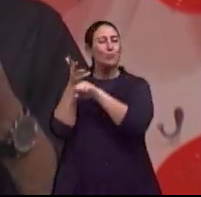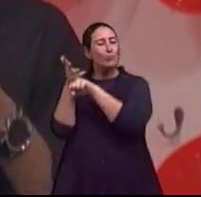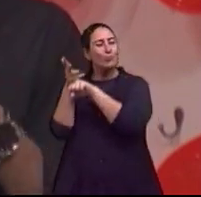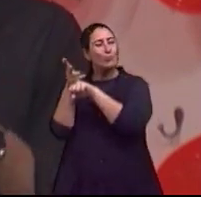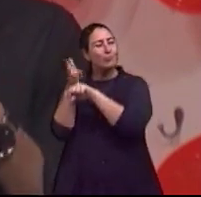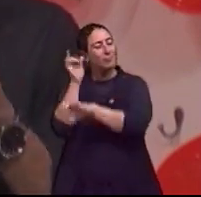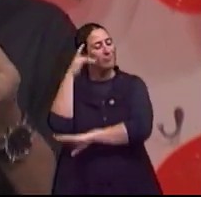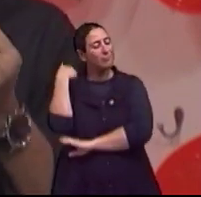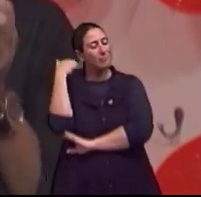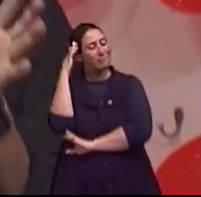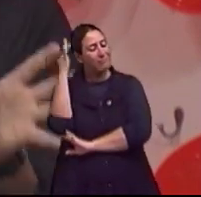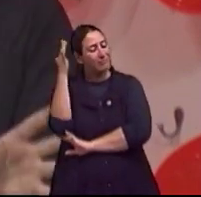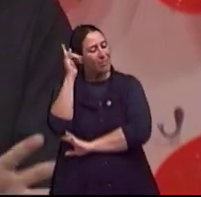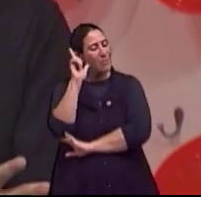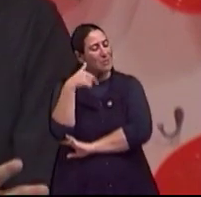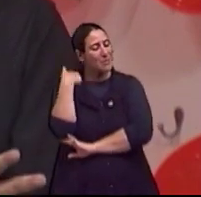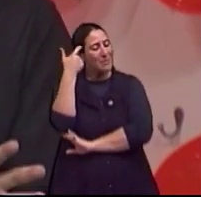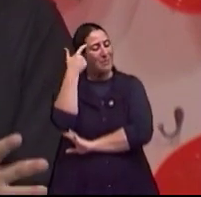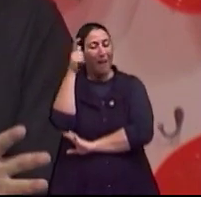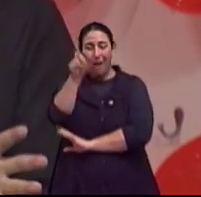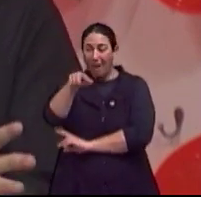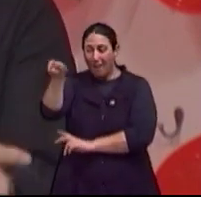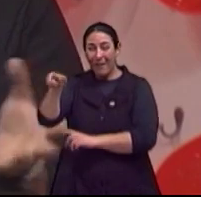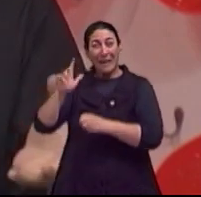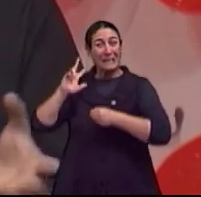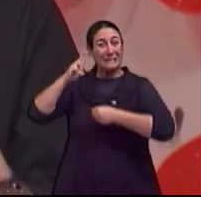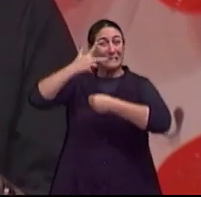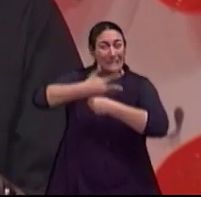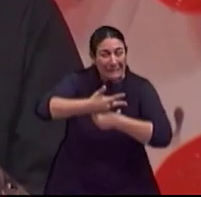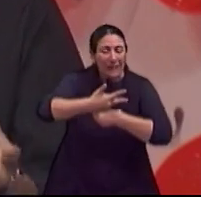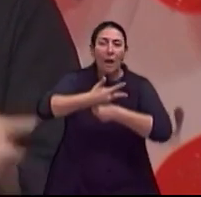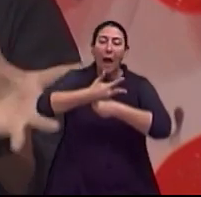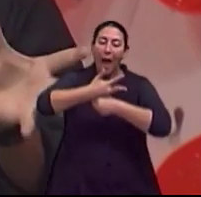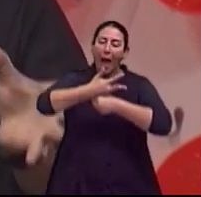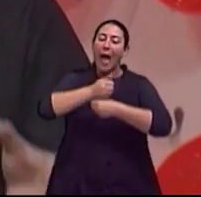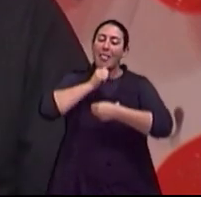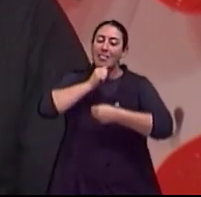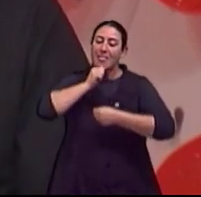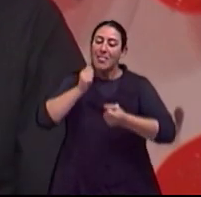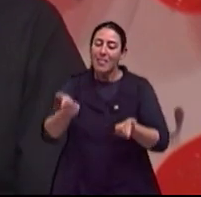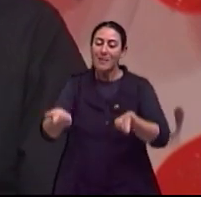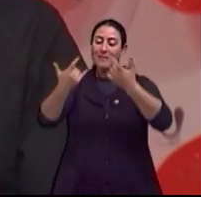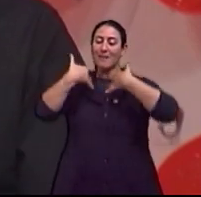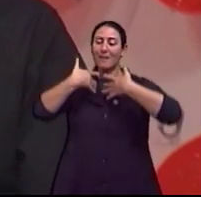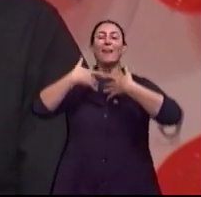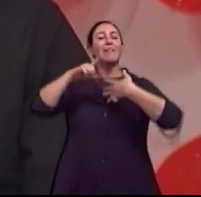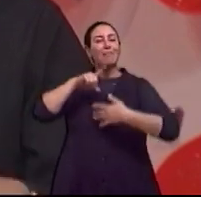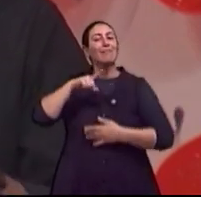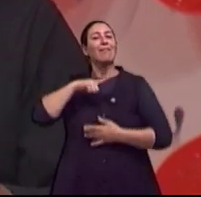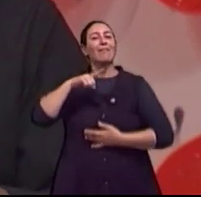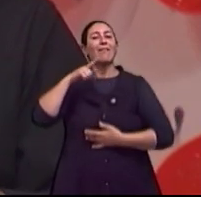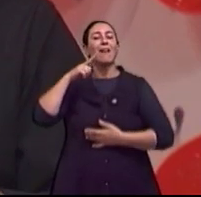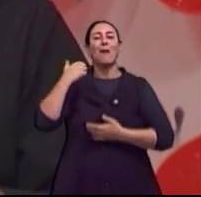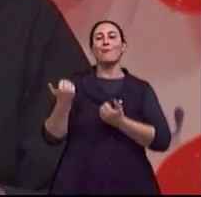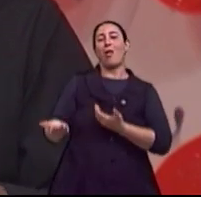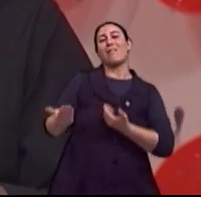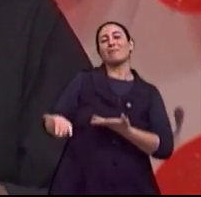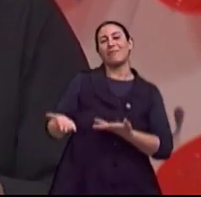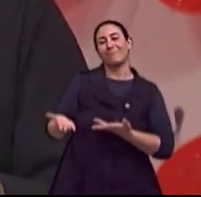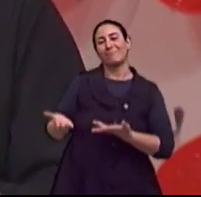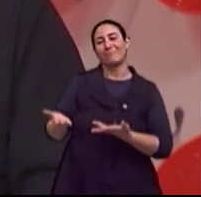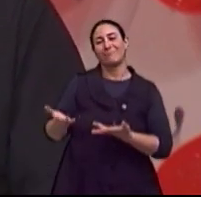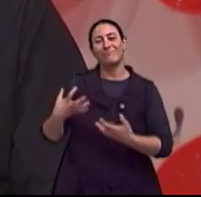todas as características de uma adolescência criando-se e fermentando-se nesses espaços e nos